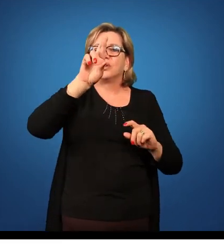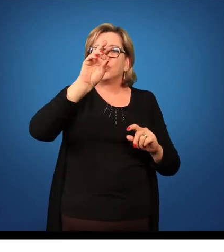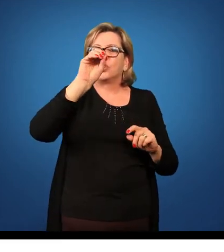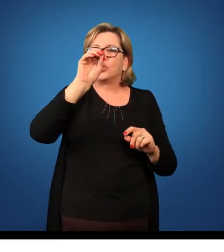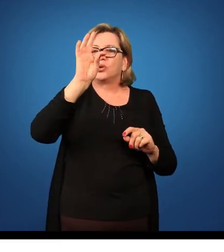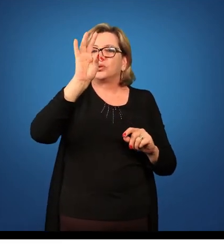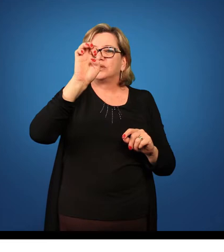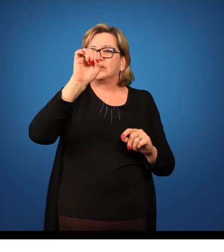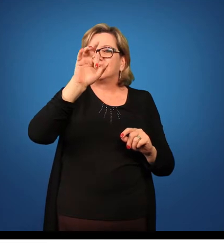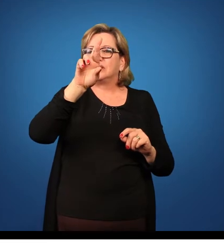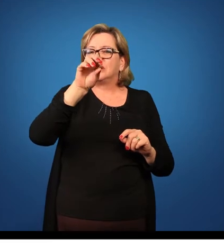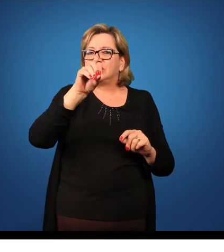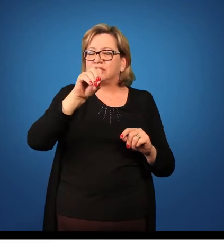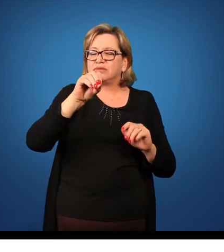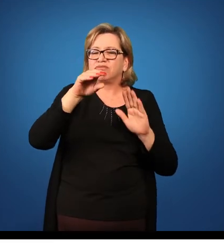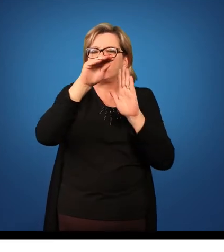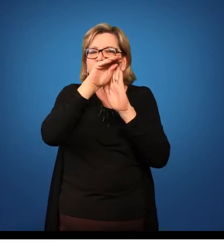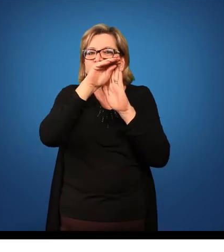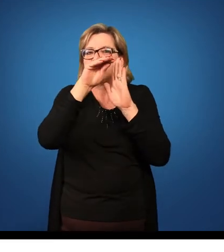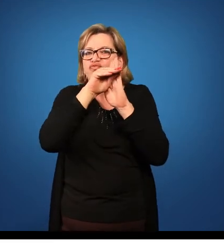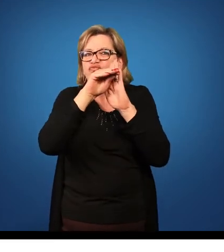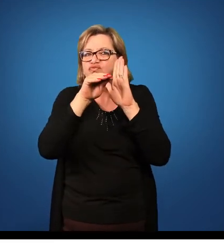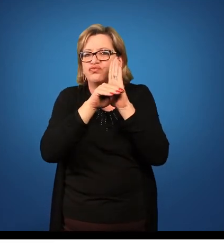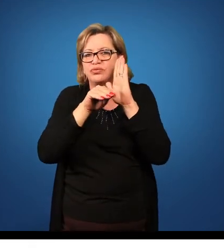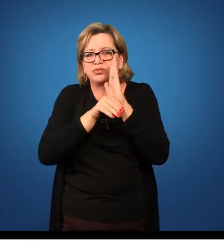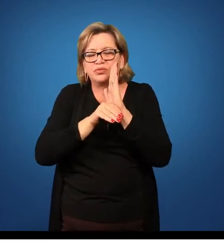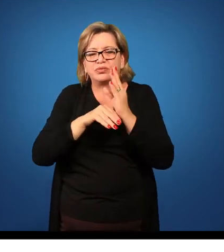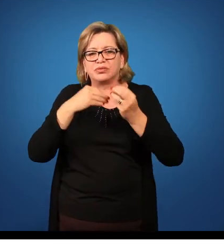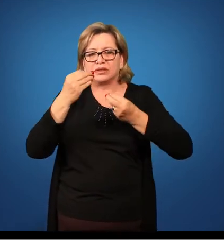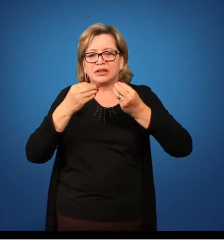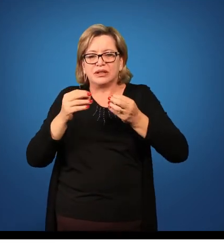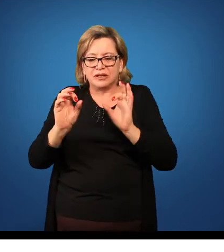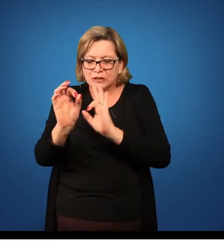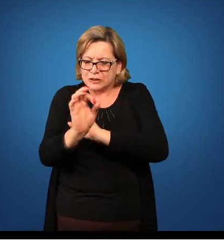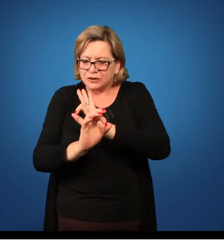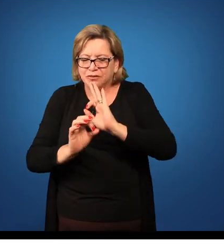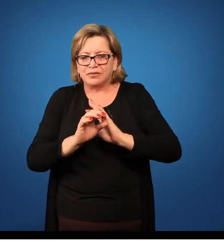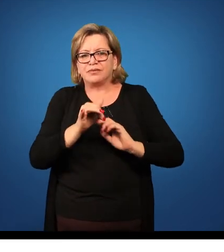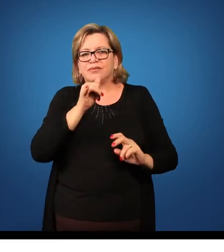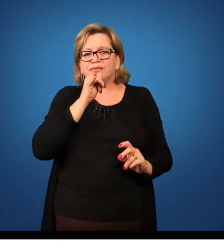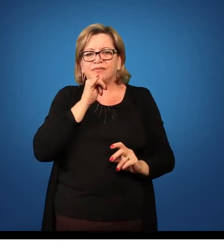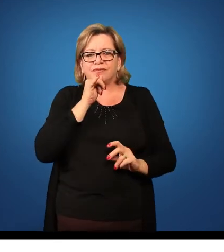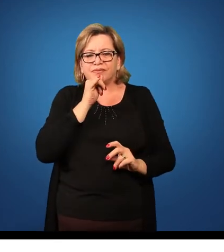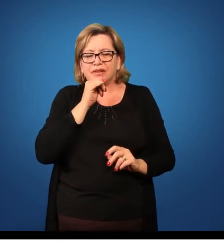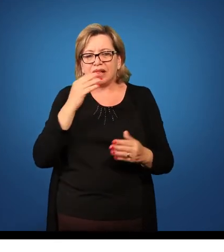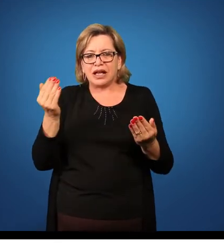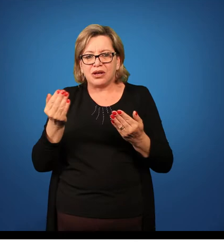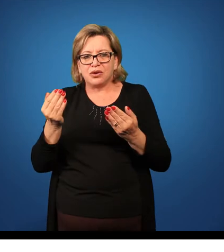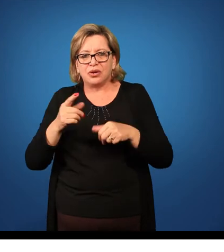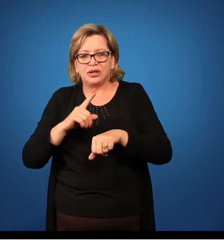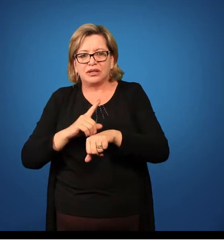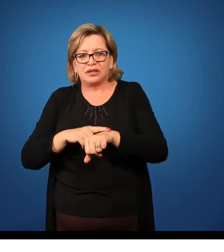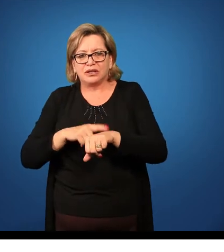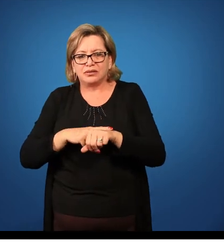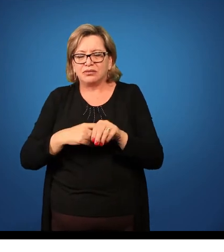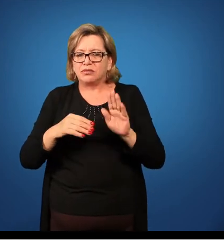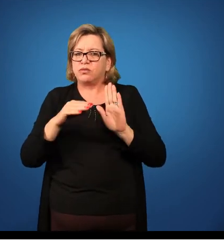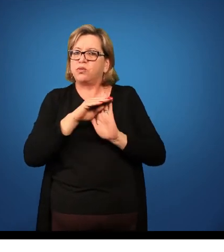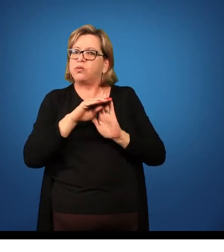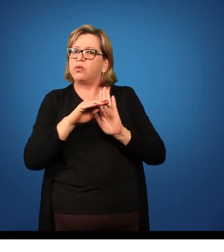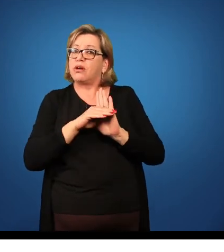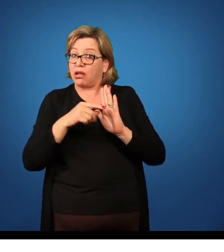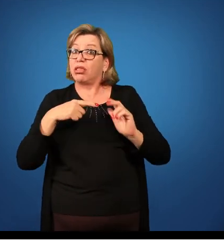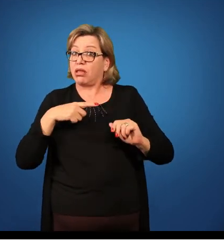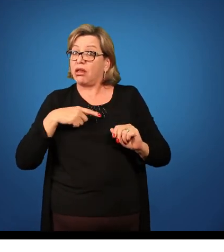no quadro ou do que você vai fazer na sua aula, então eventualmente leve um roteirinho, por exemplo, nesse momento eu estou com um roteiro daqui,